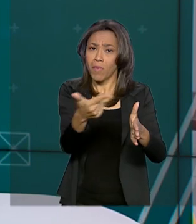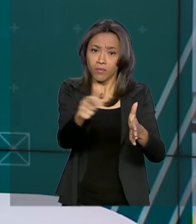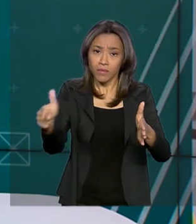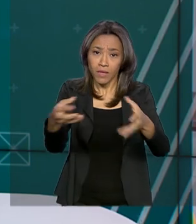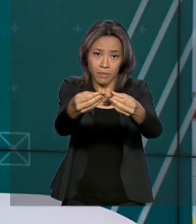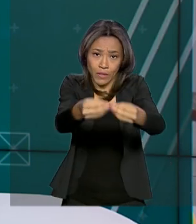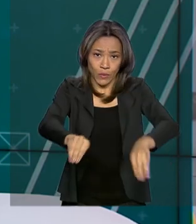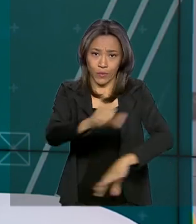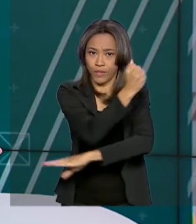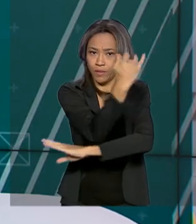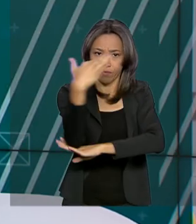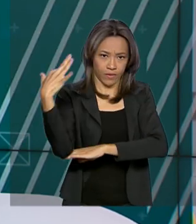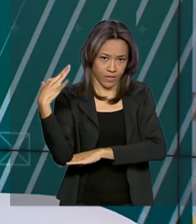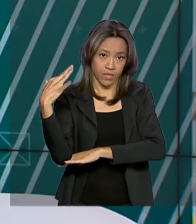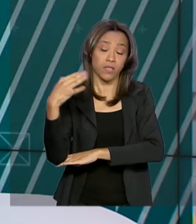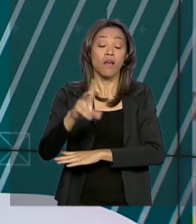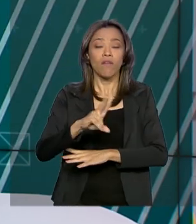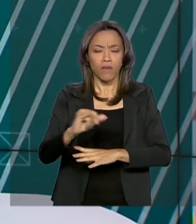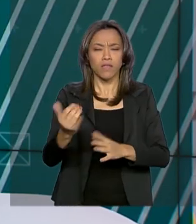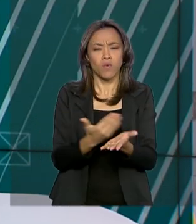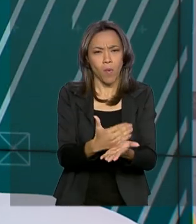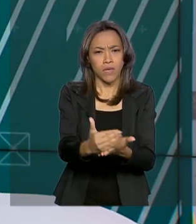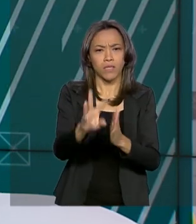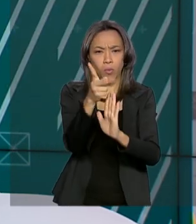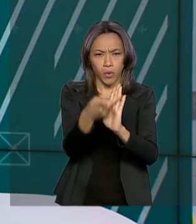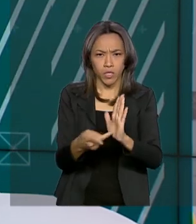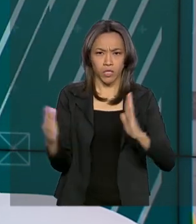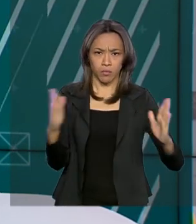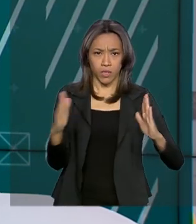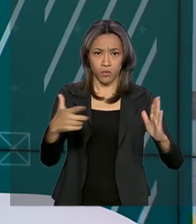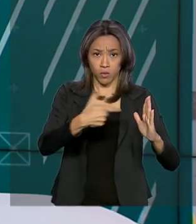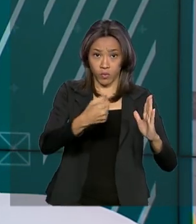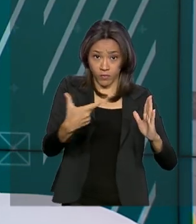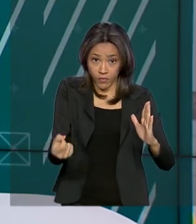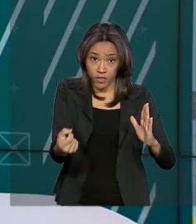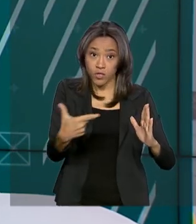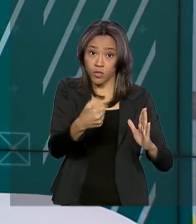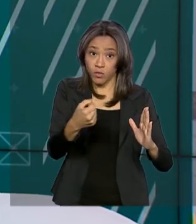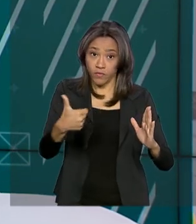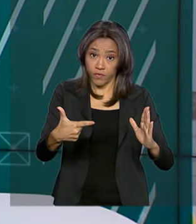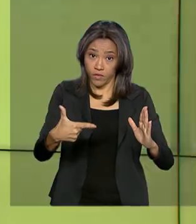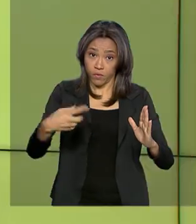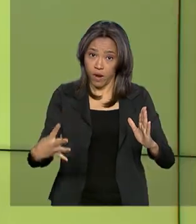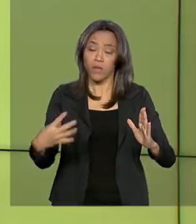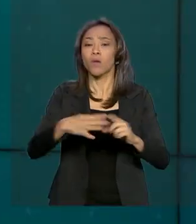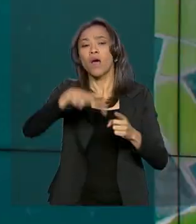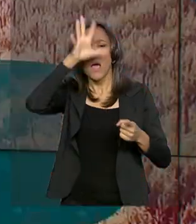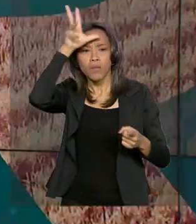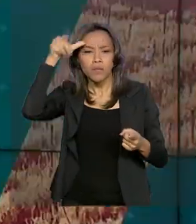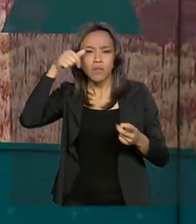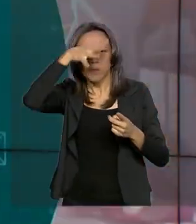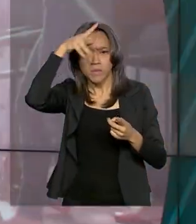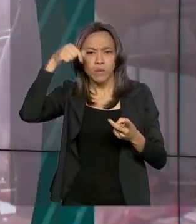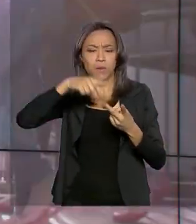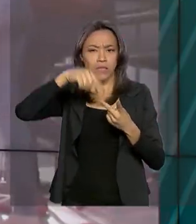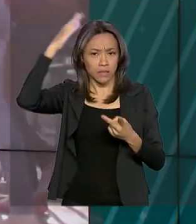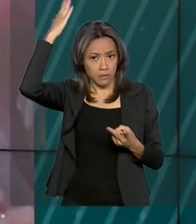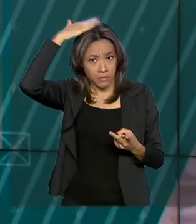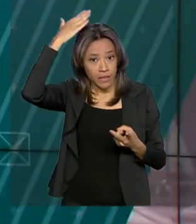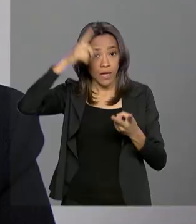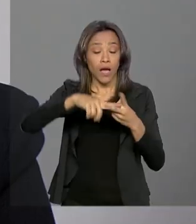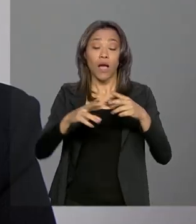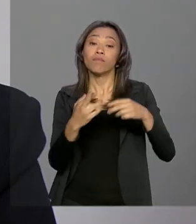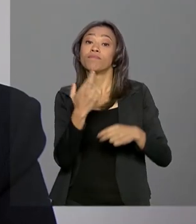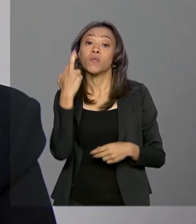será implementado de 2020 a 2024 em cinco estados. Amazonas, Mato Grosso, Pará, Rondônia e Tocantins.